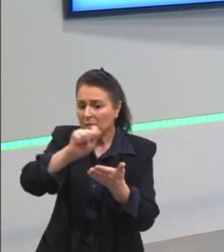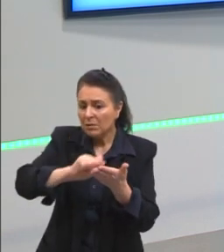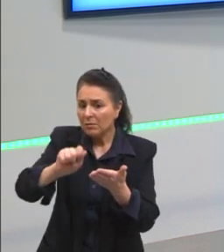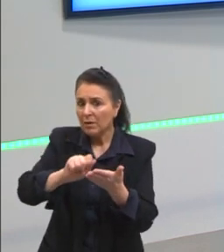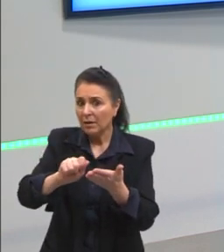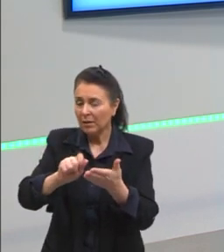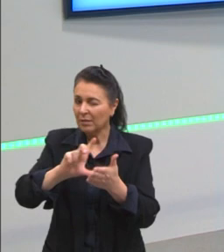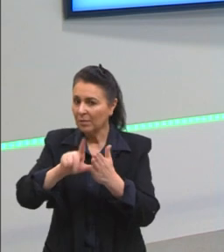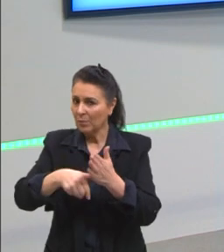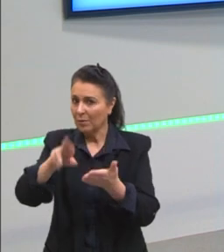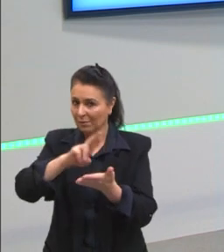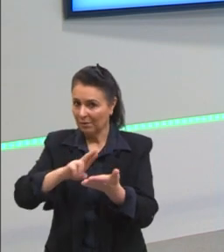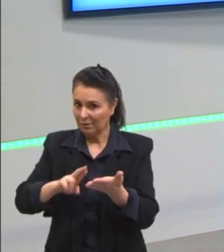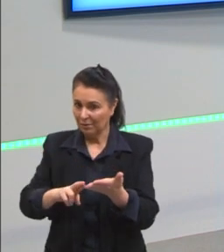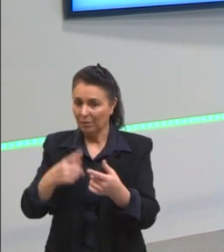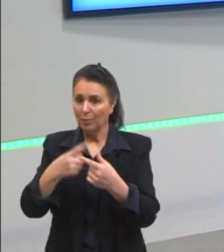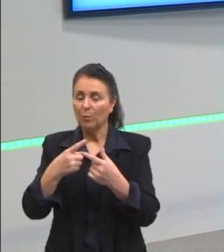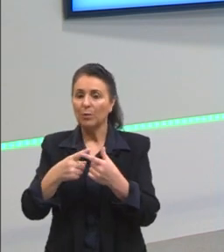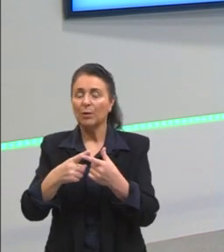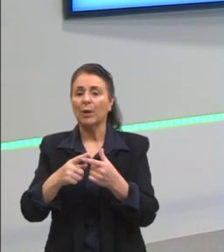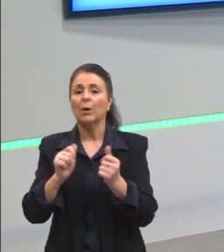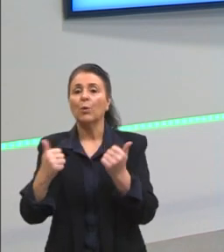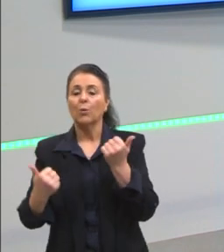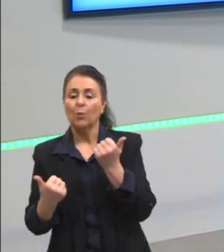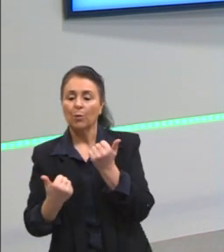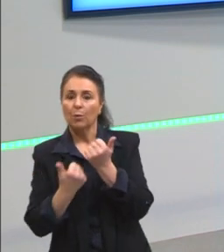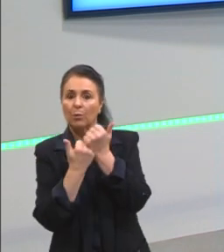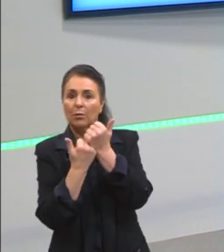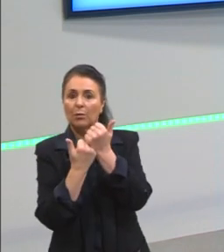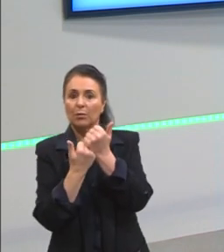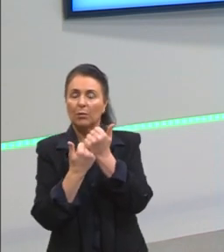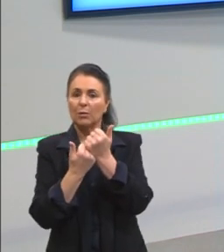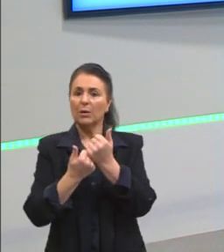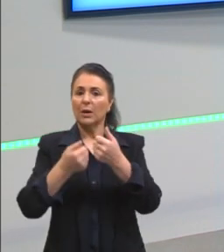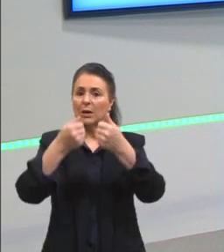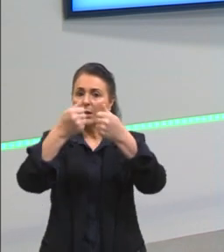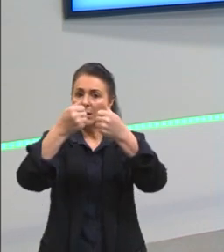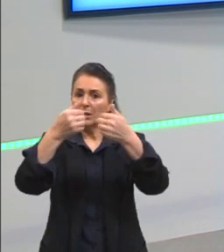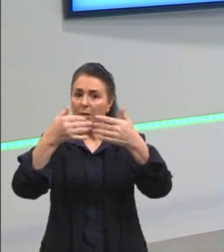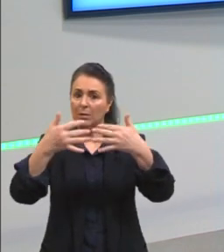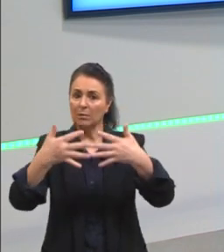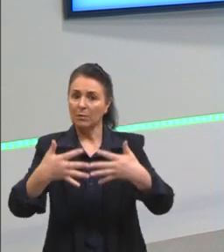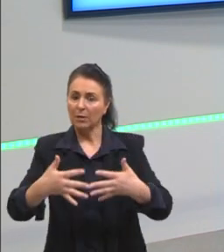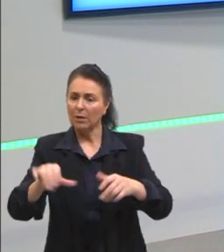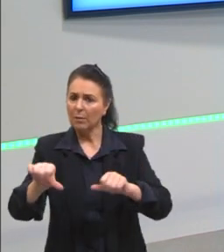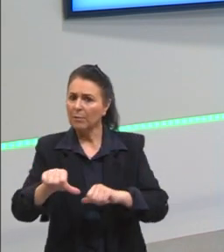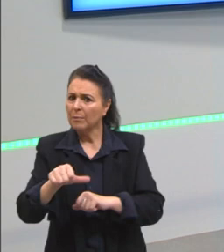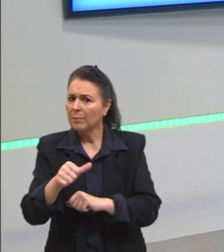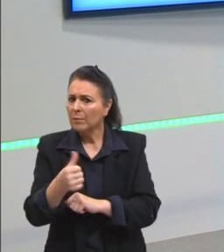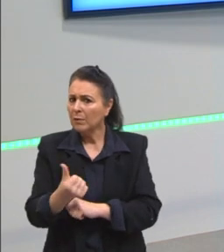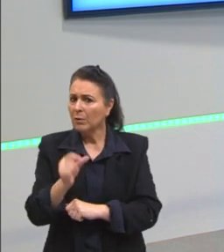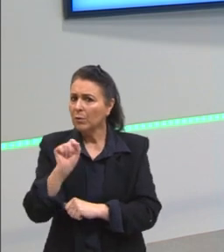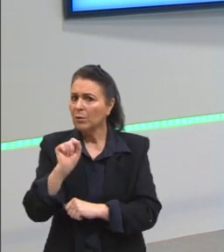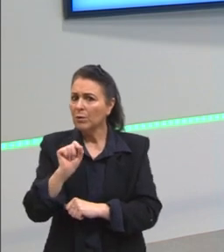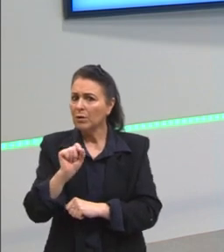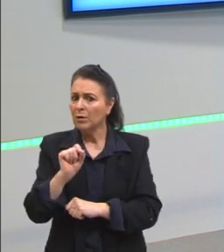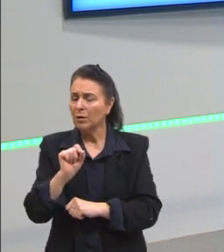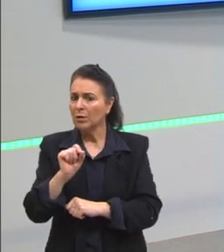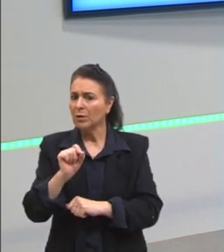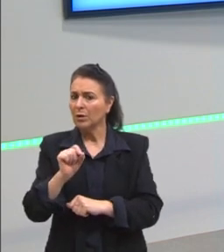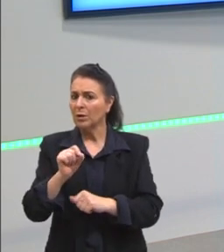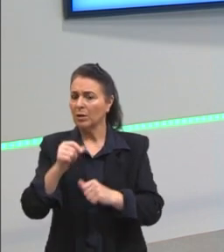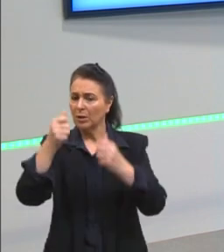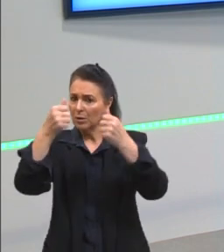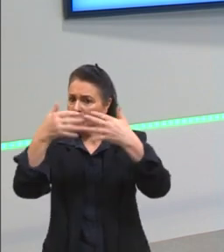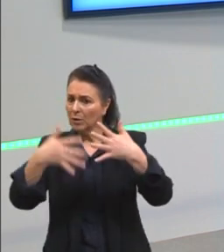porque o aposto serve para explicar melhor aquilo que vocês já falaram anteriormente. Então,